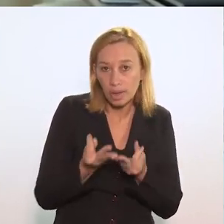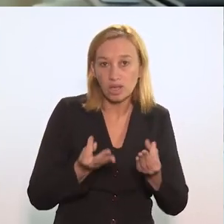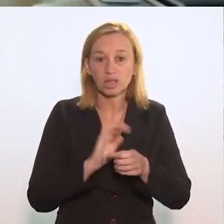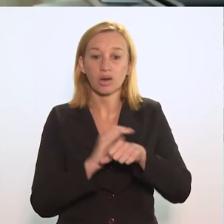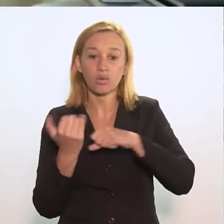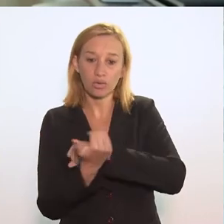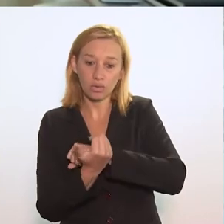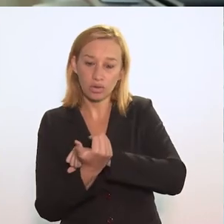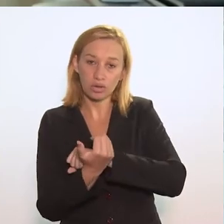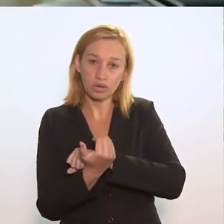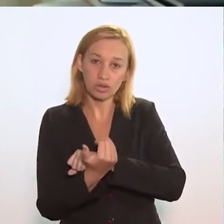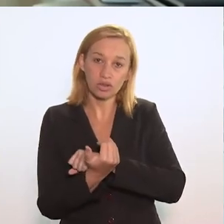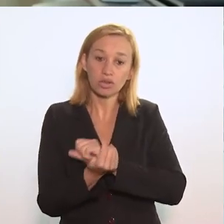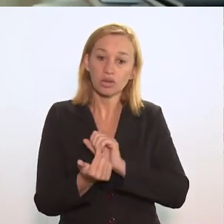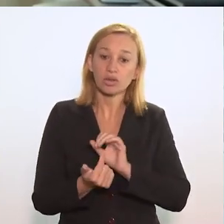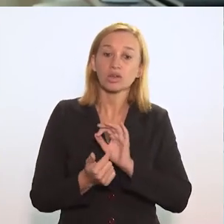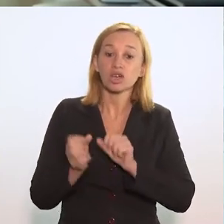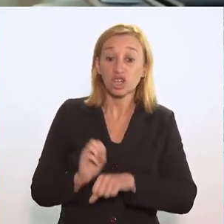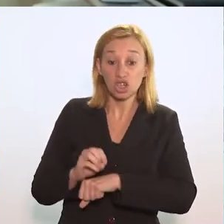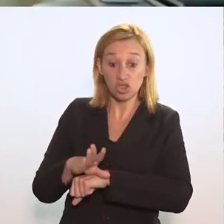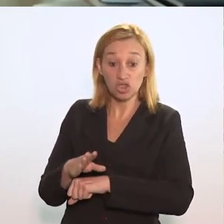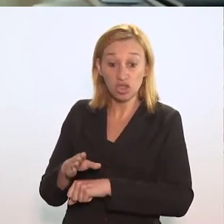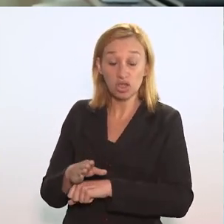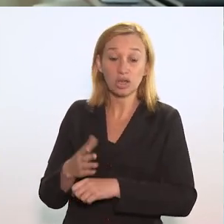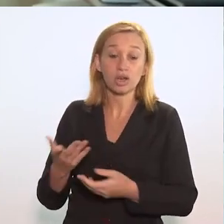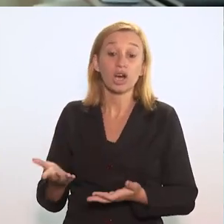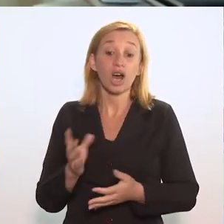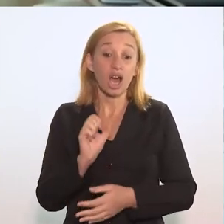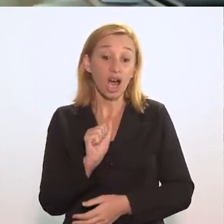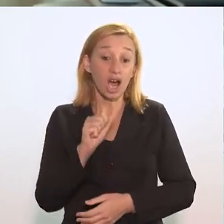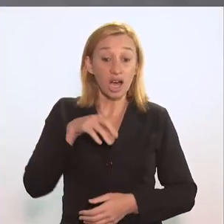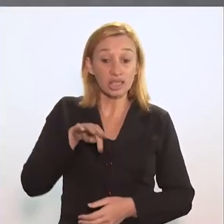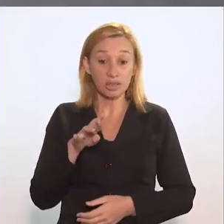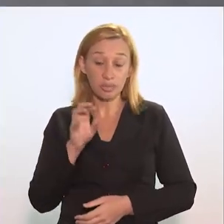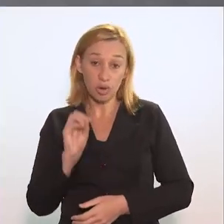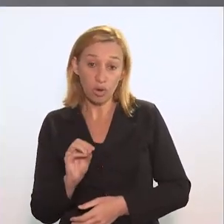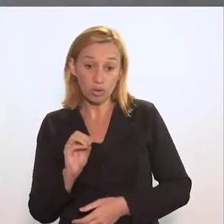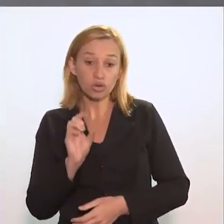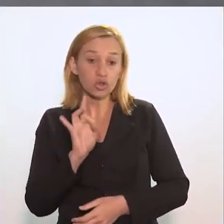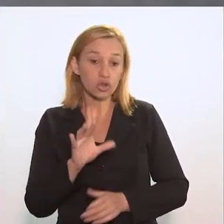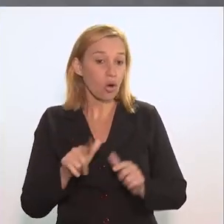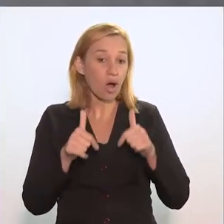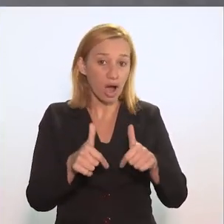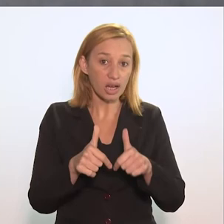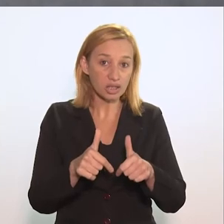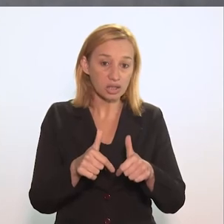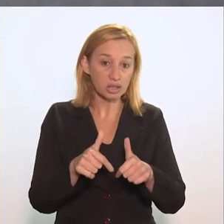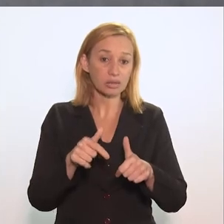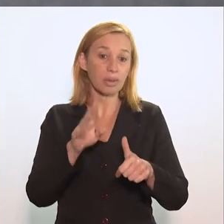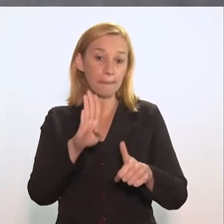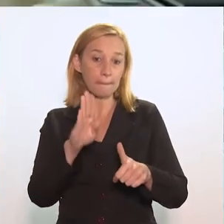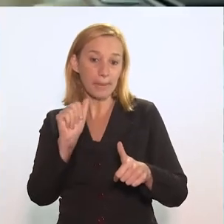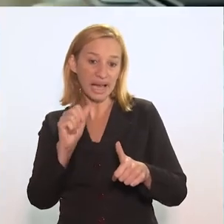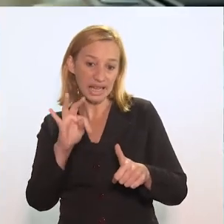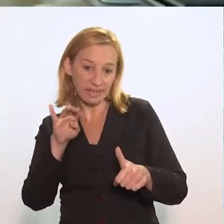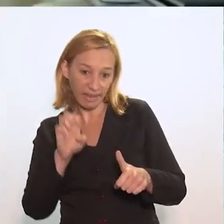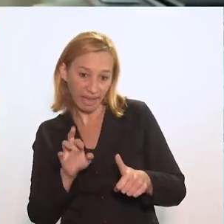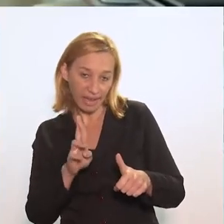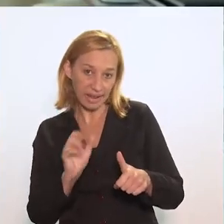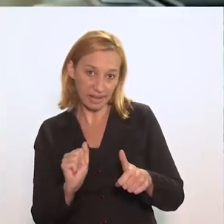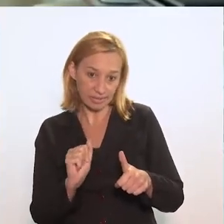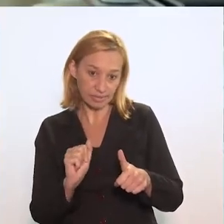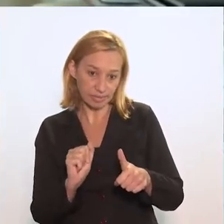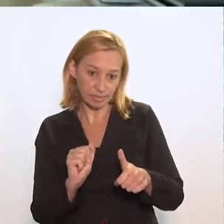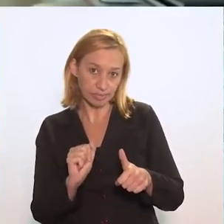por exemplo, da COVID, se indica muito a hidromicina. Para que a gente tenha uma ideia, antibióticos, ele só tem efeito